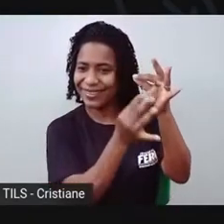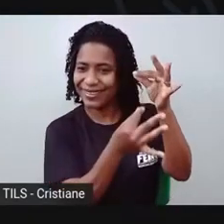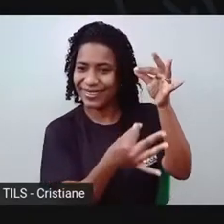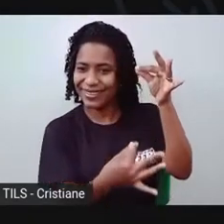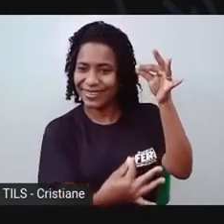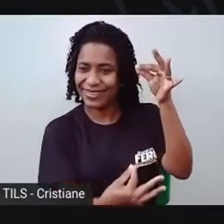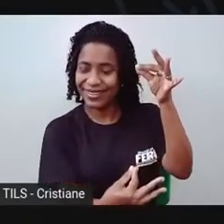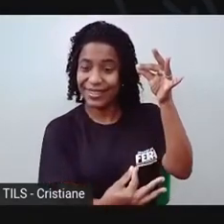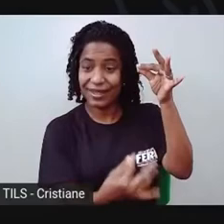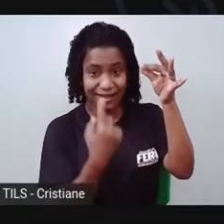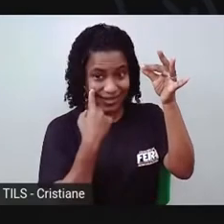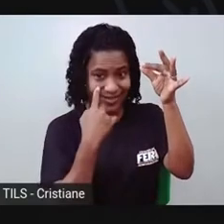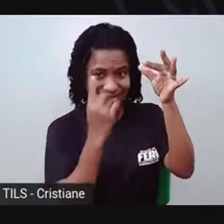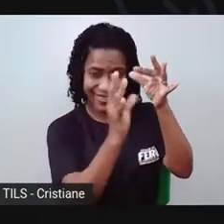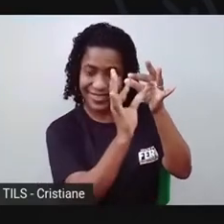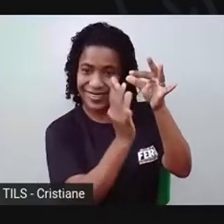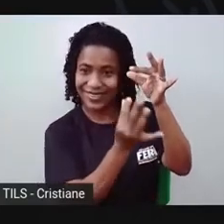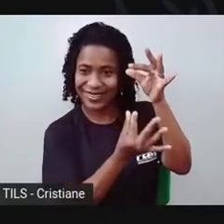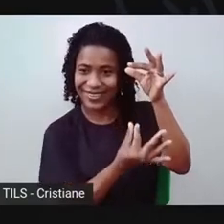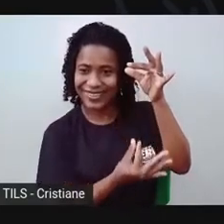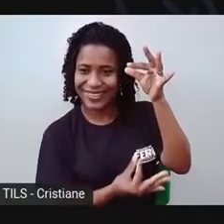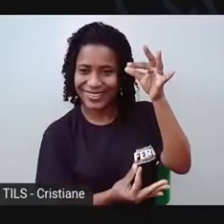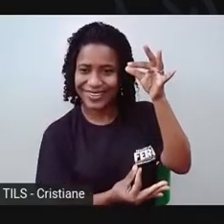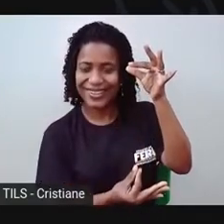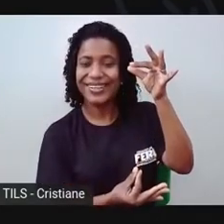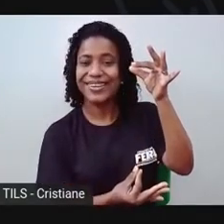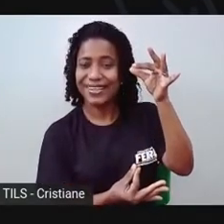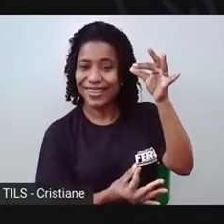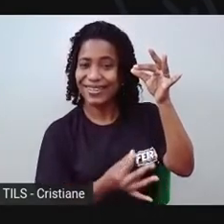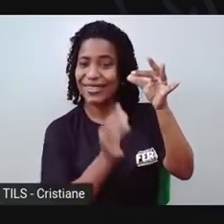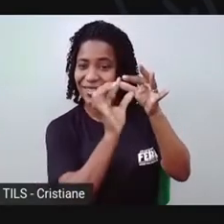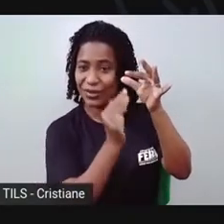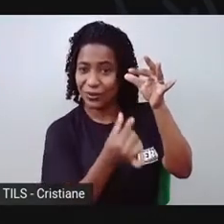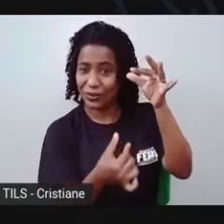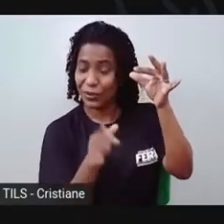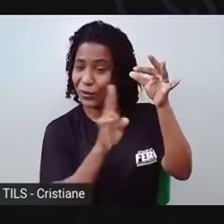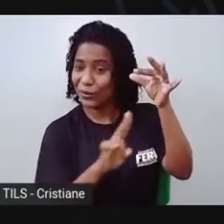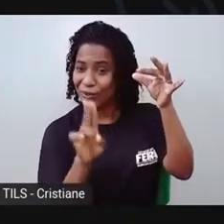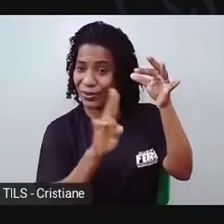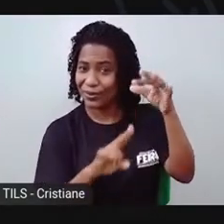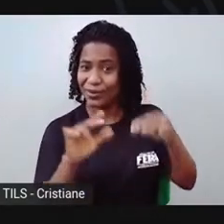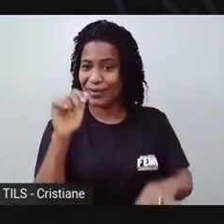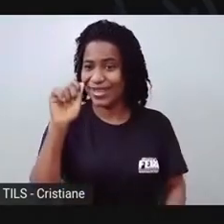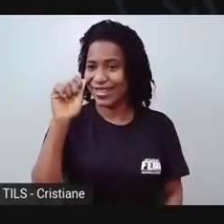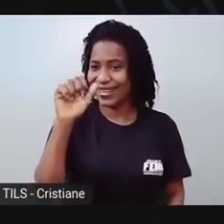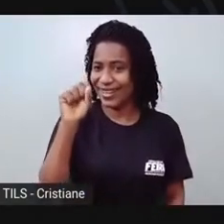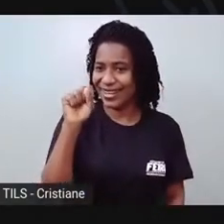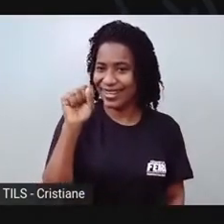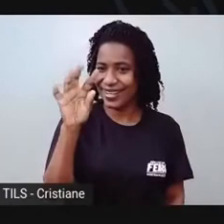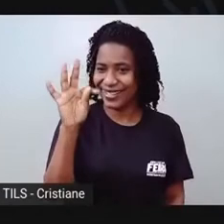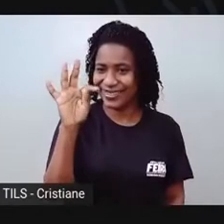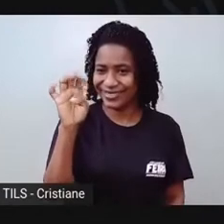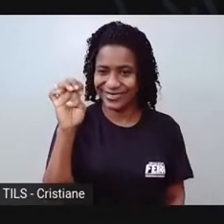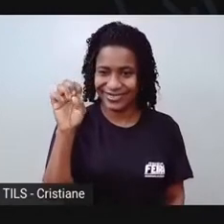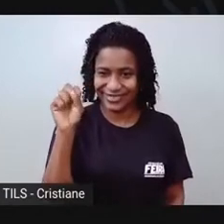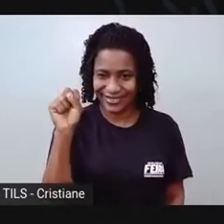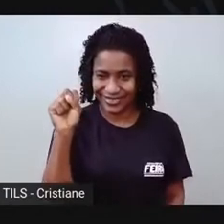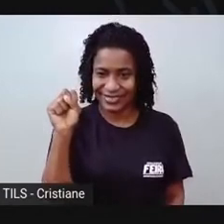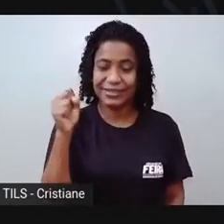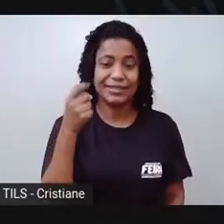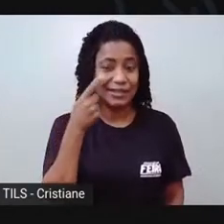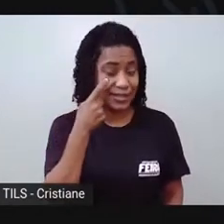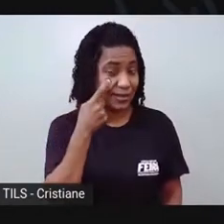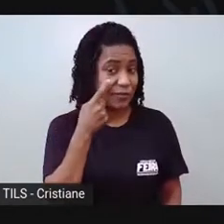ó! Isso! Isso aqui é chamado de haste! É! É a haste da flor! Então, eu vou desenhar esse